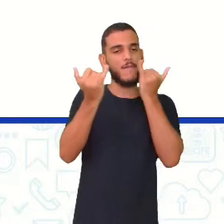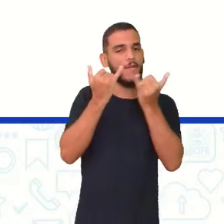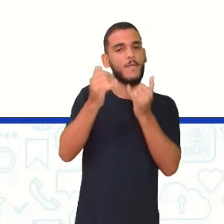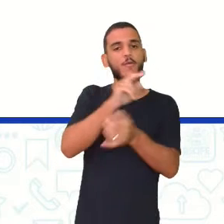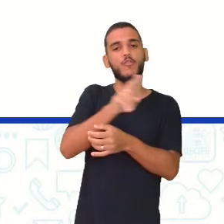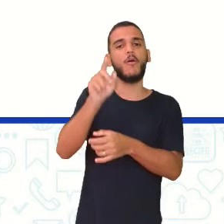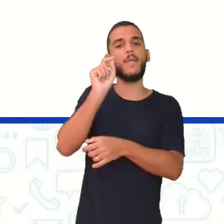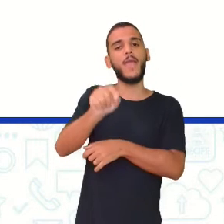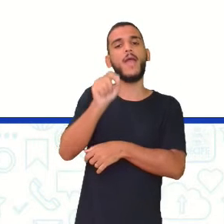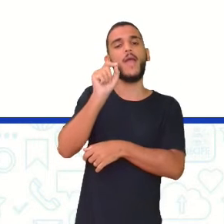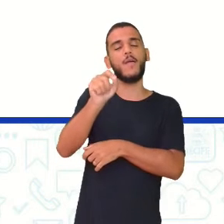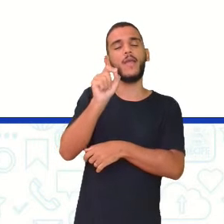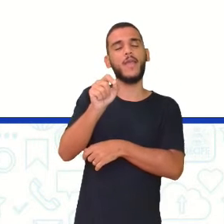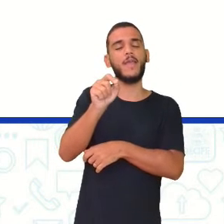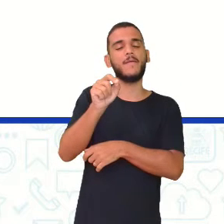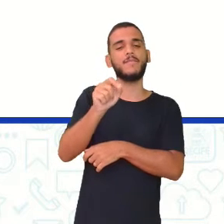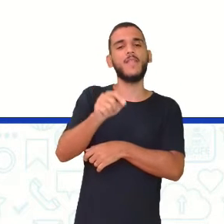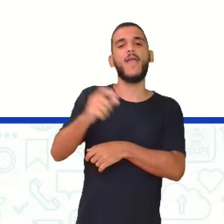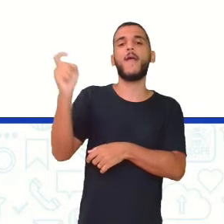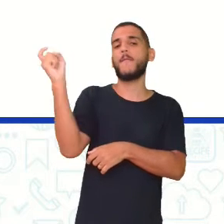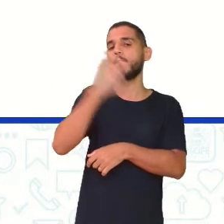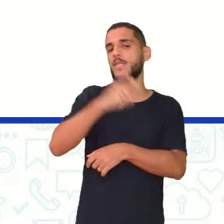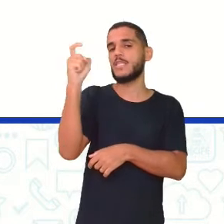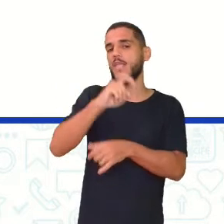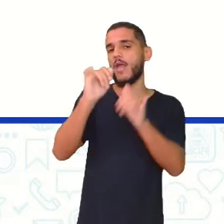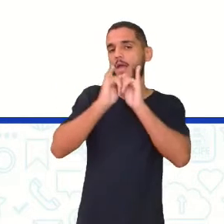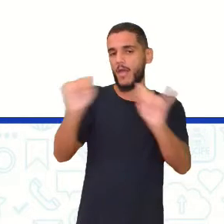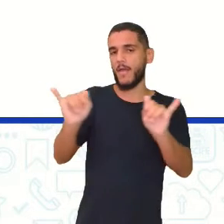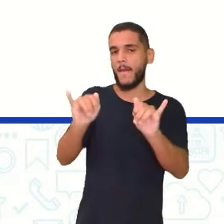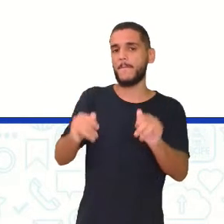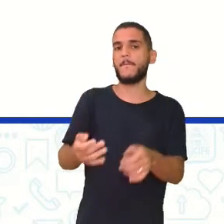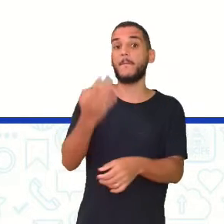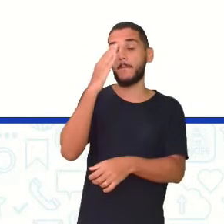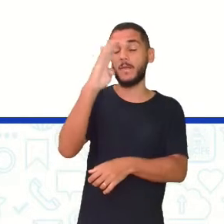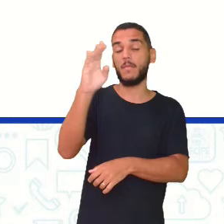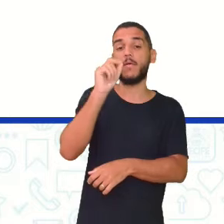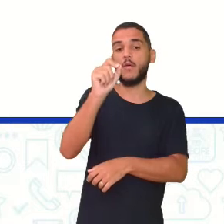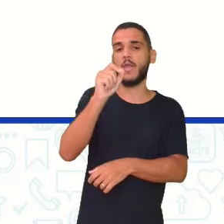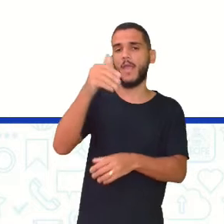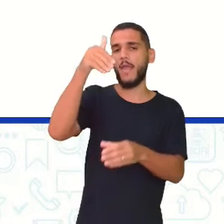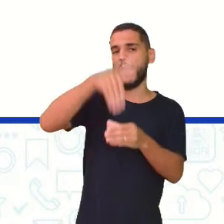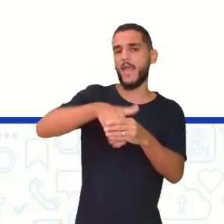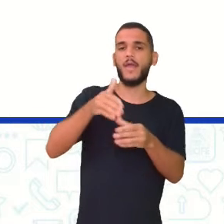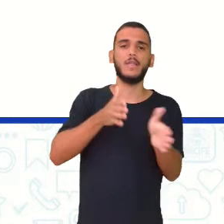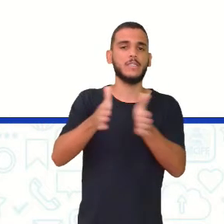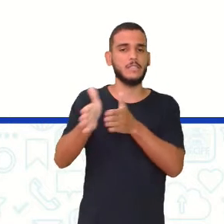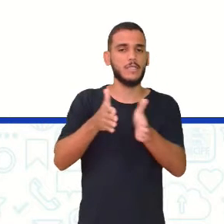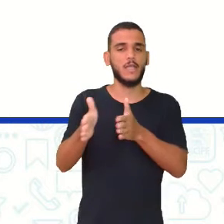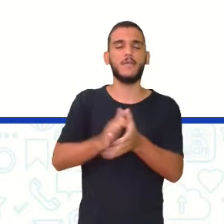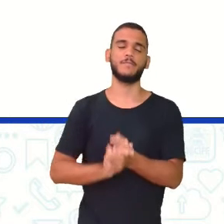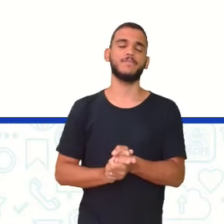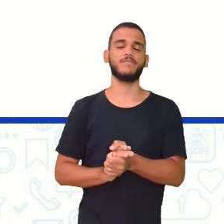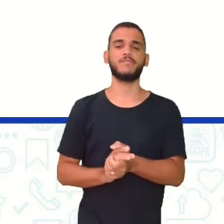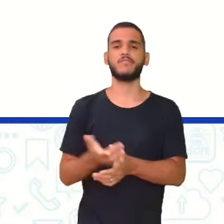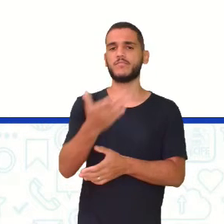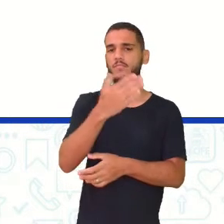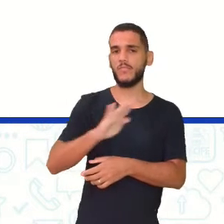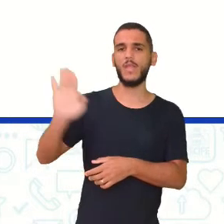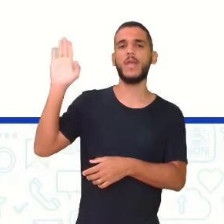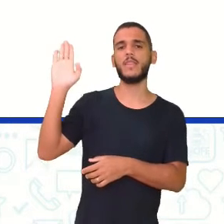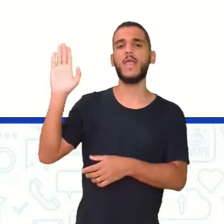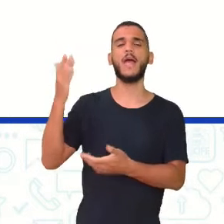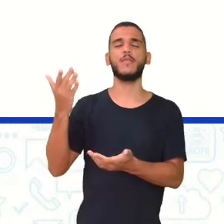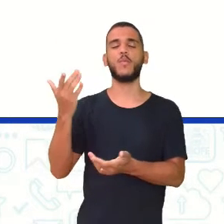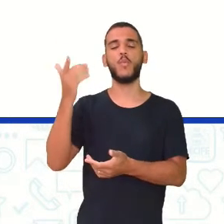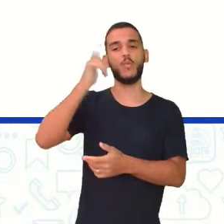disso A gente chama De fake news Cuidado Somente nessa época De eleição Quando ele diz Que candidato XYZ Está na frente Do